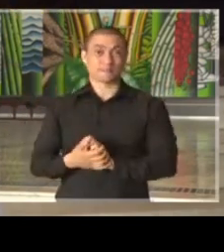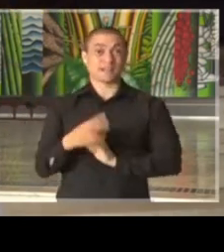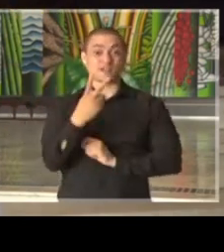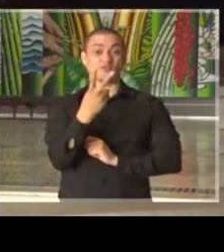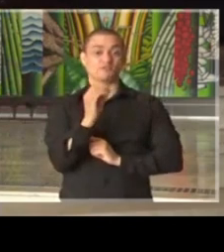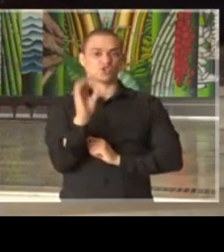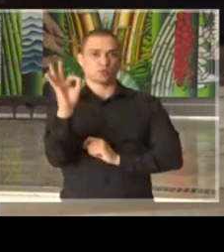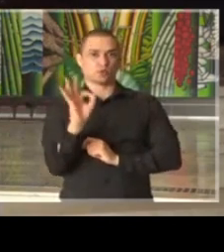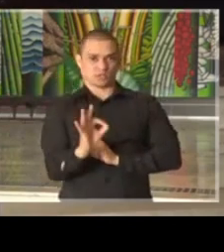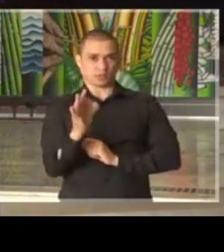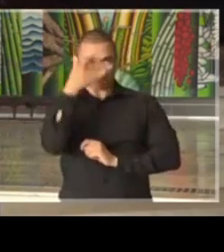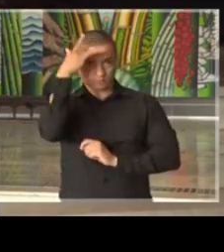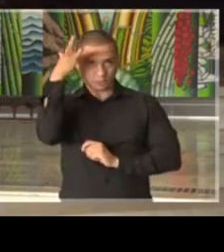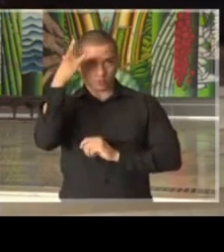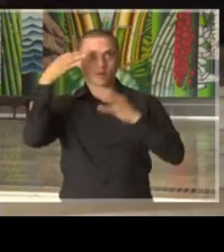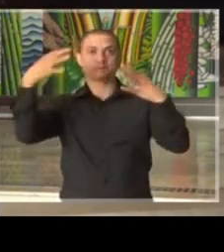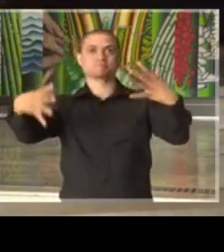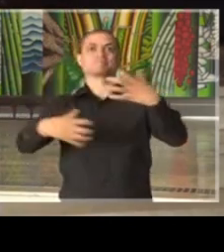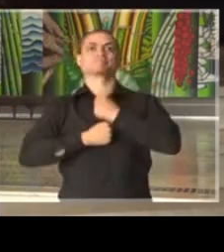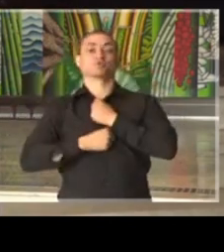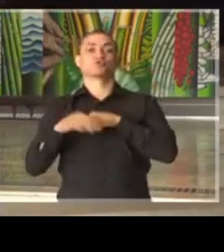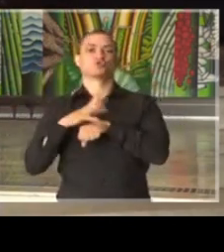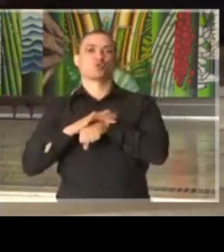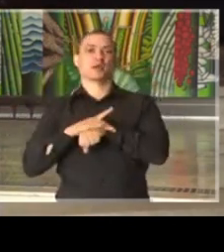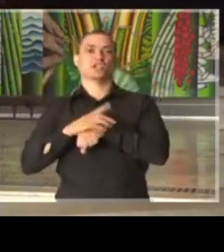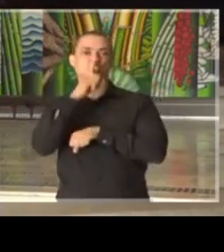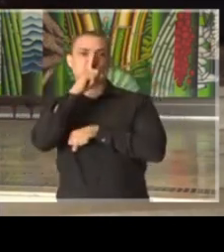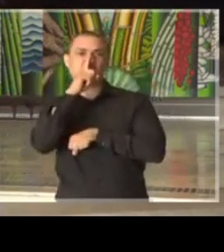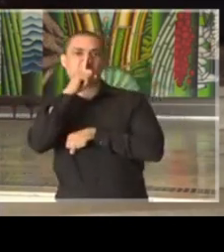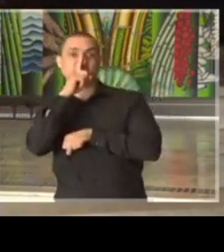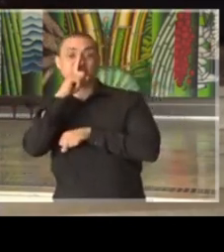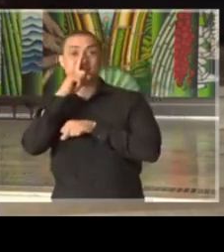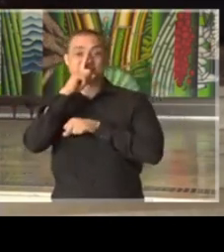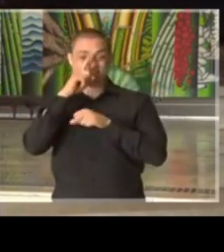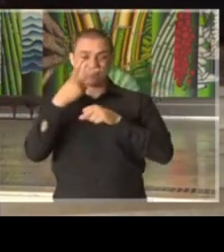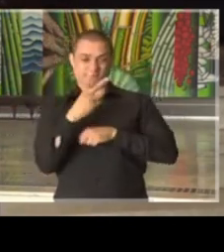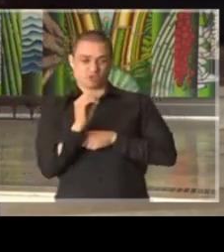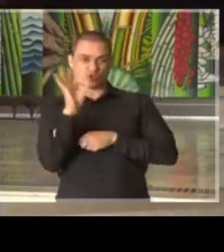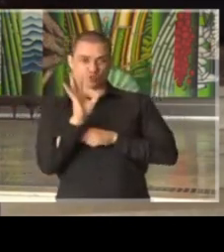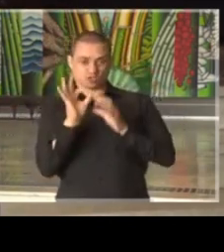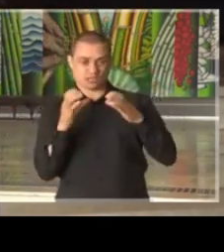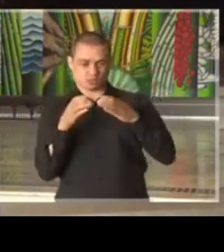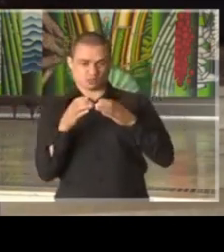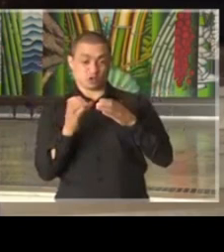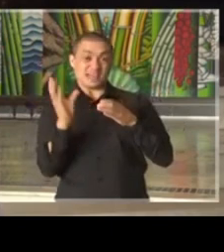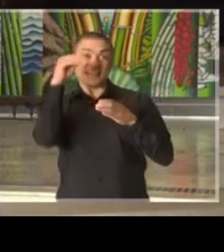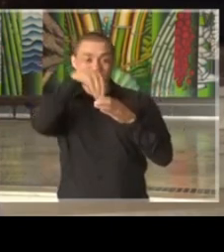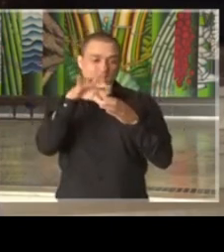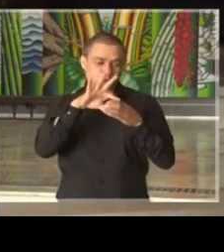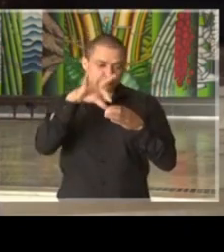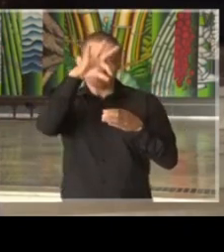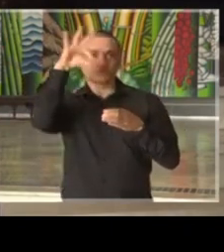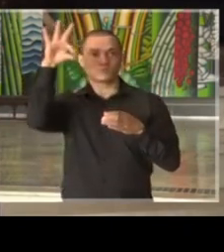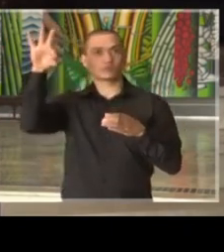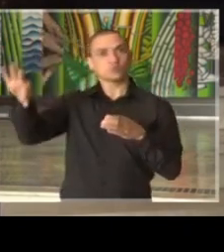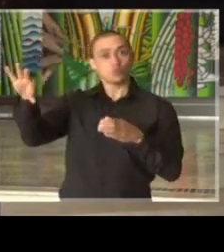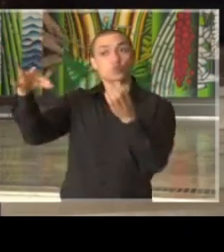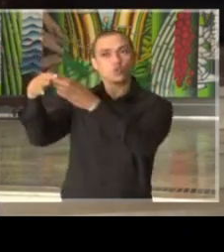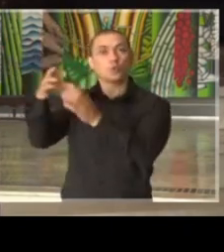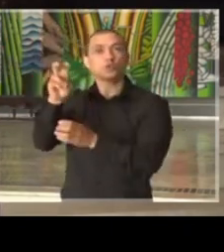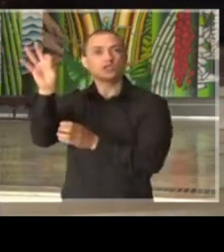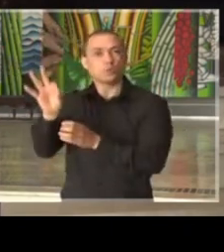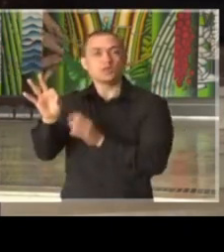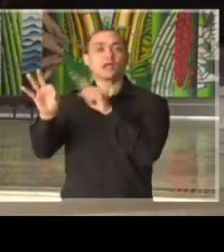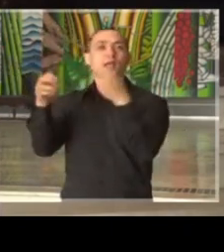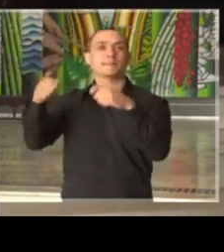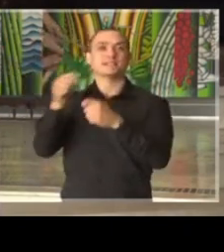% ficarão doentes e 5% dos 20% necessitarão do ambiente de terapia intensiva.